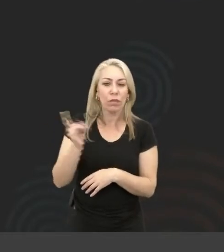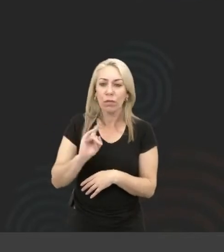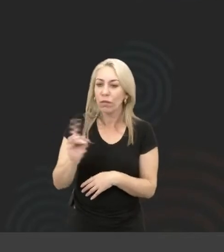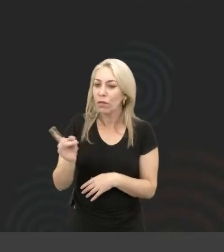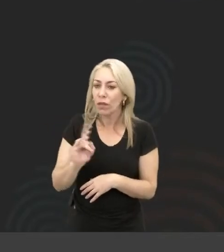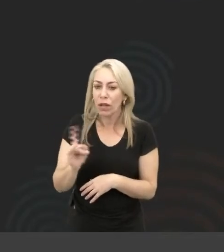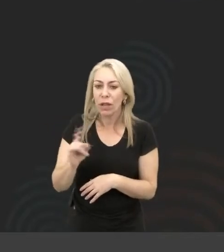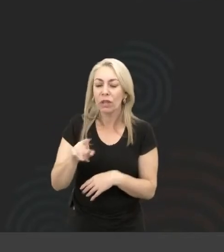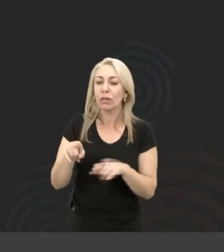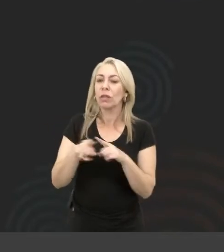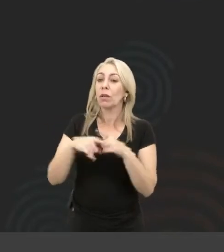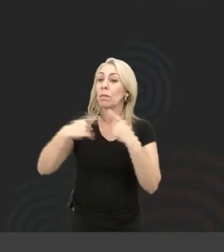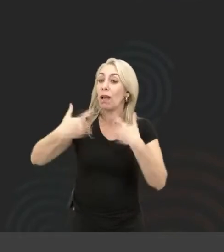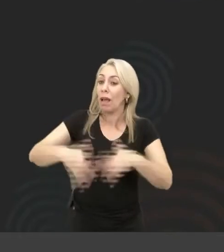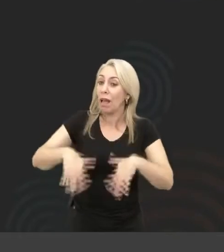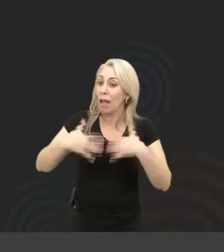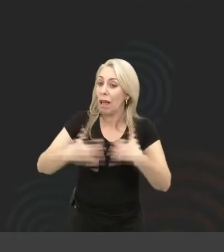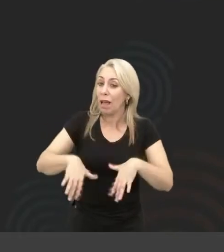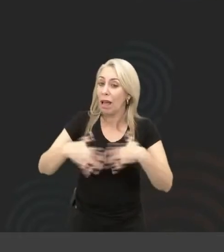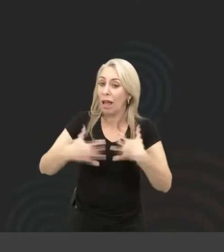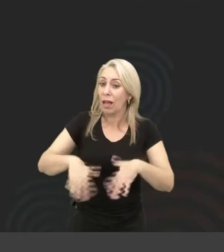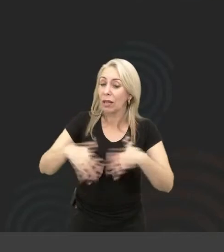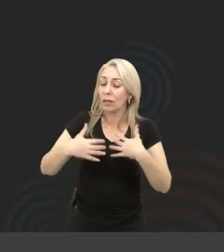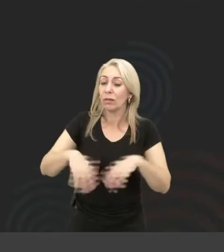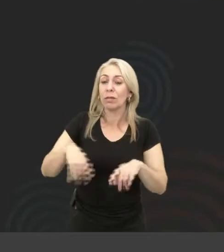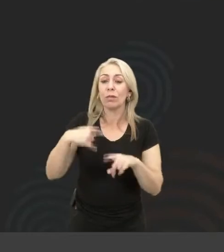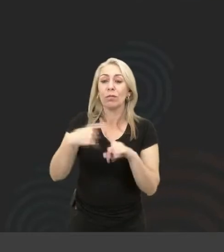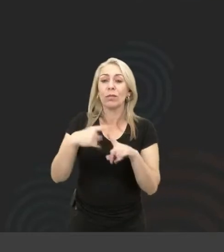além de ser muito caro, porque você